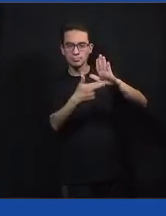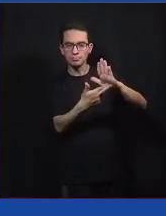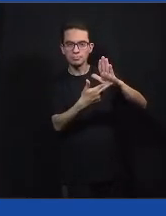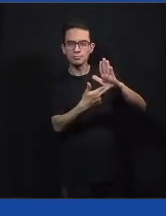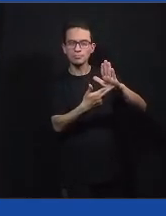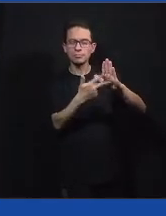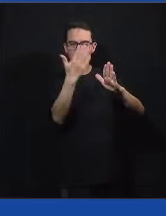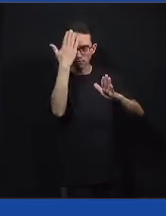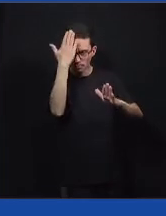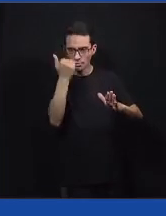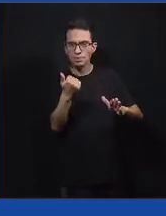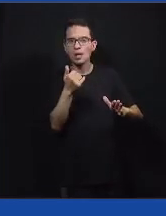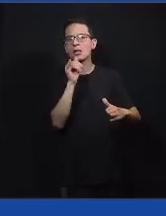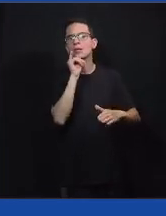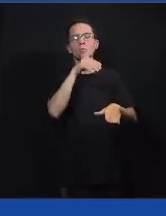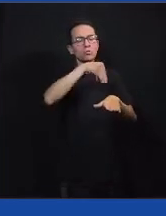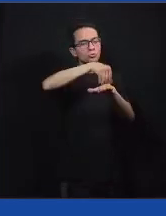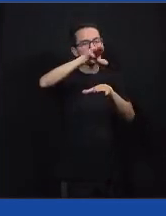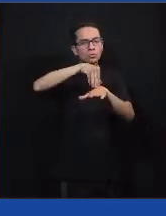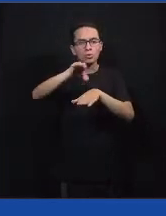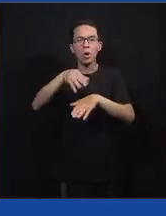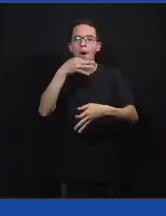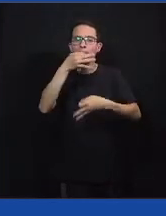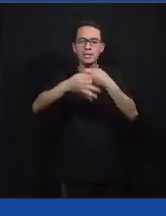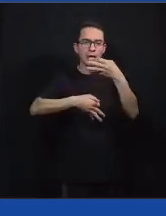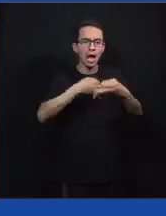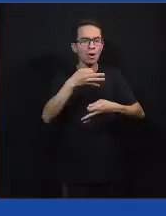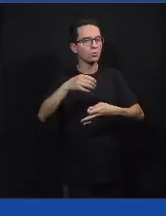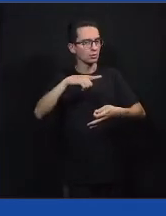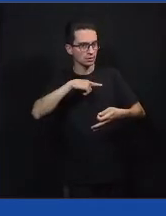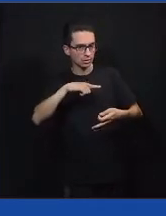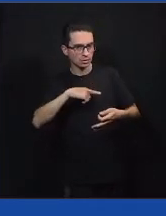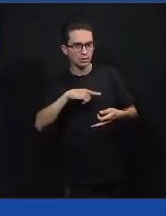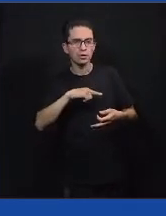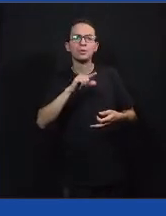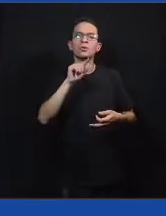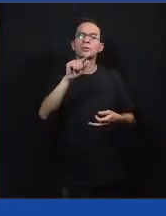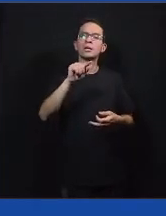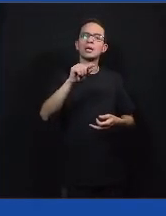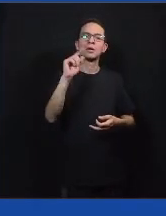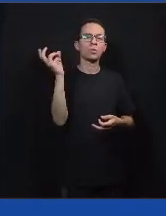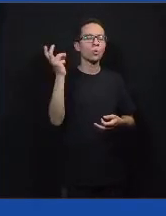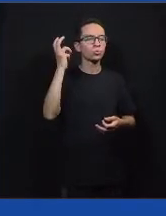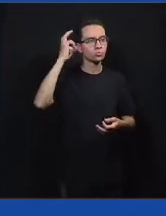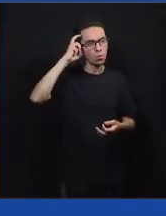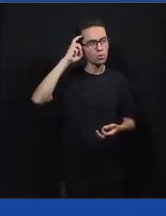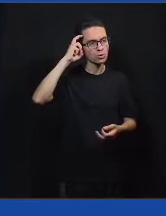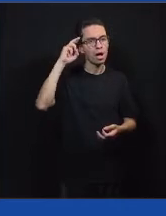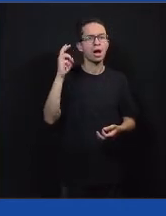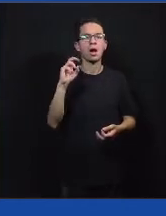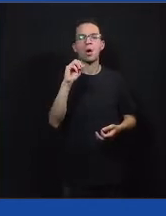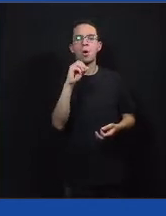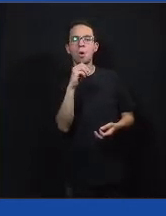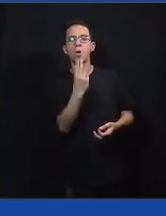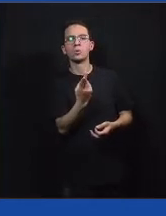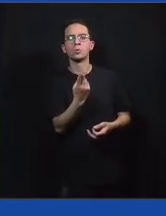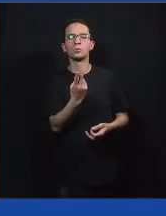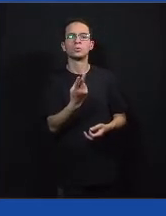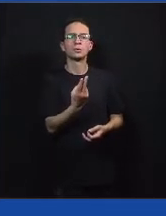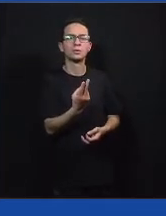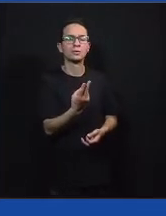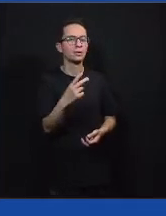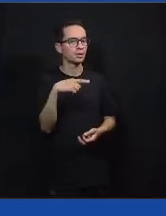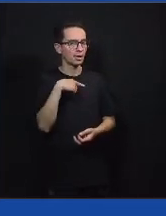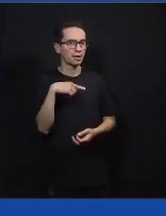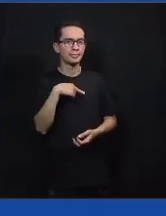públicas, sugestões, políticas para as mulheres, na cultura. Então, como que a gente pode fazer para a juventude ajudar a